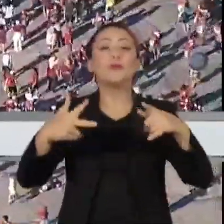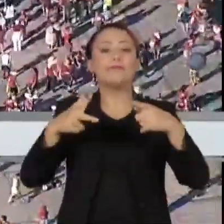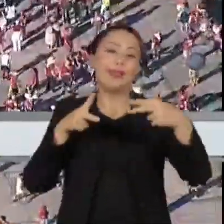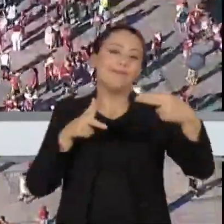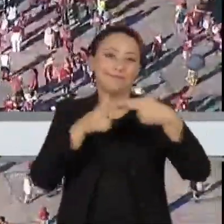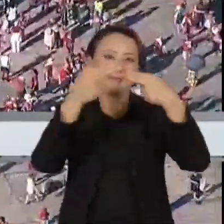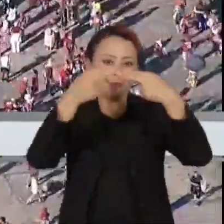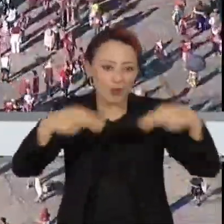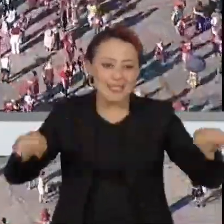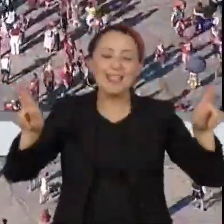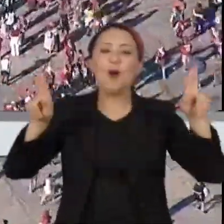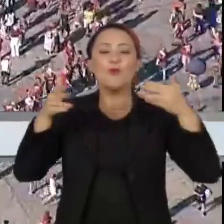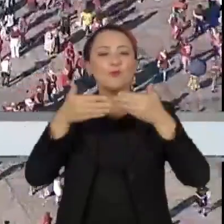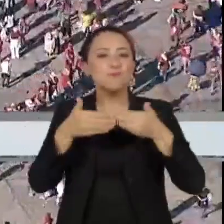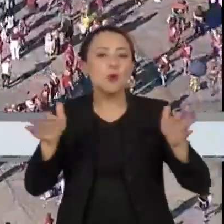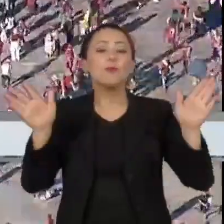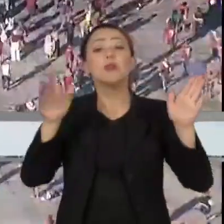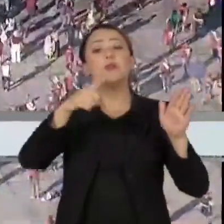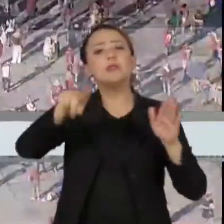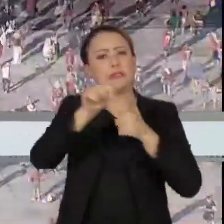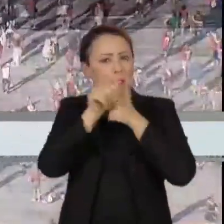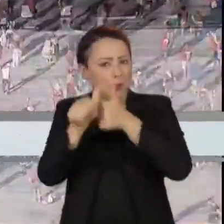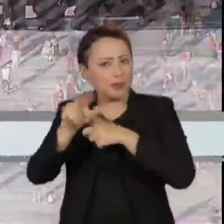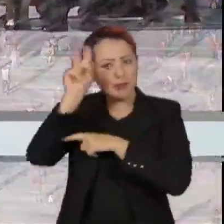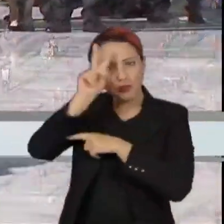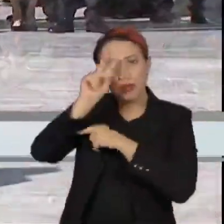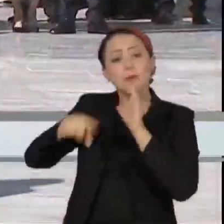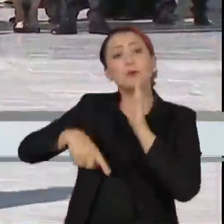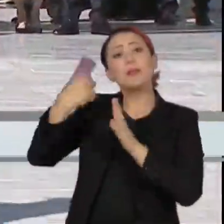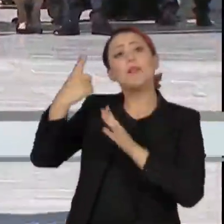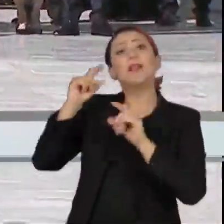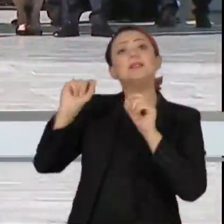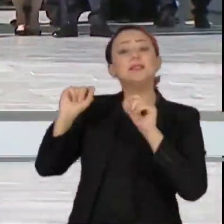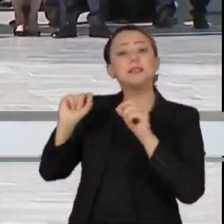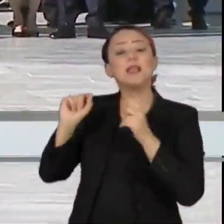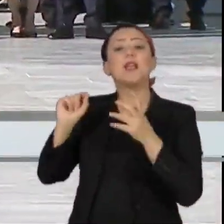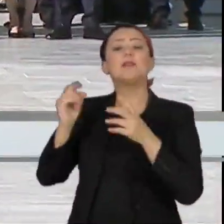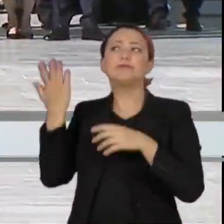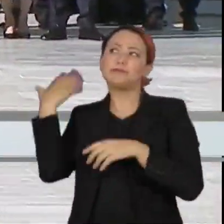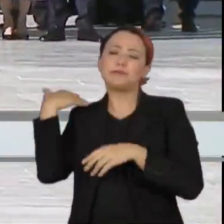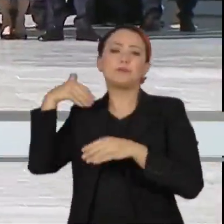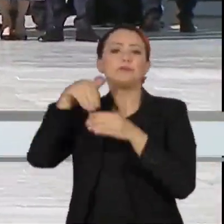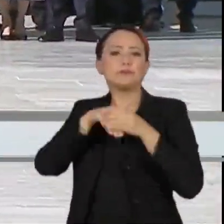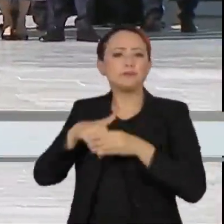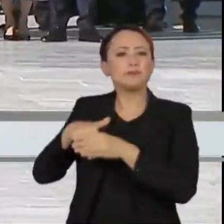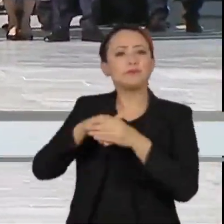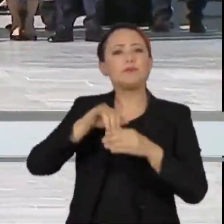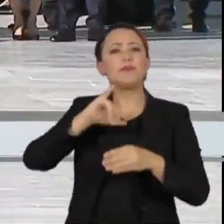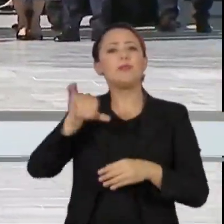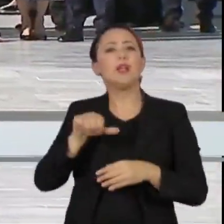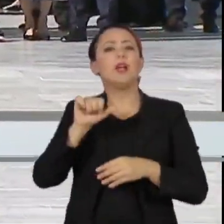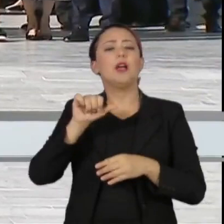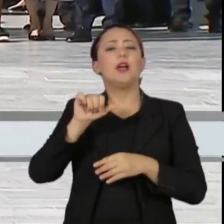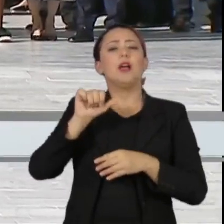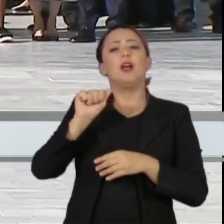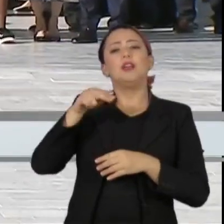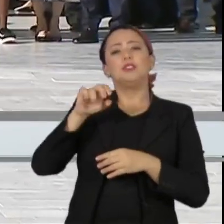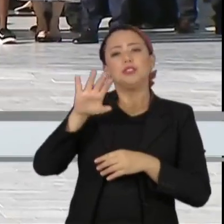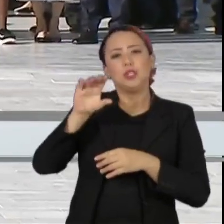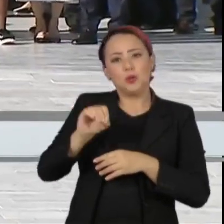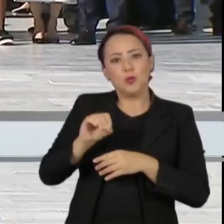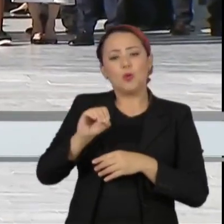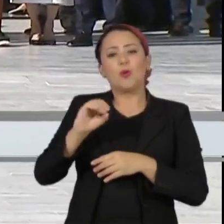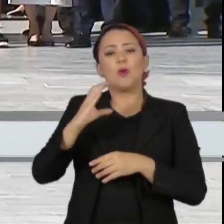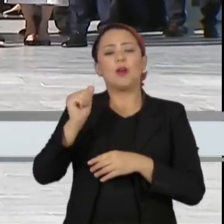Todos nós, assim, que acompanha a história, deve-se lembrar que, pela primeira vez, o parlatório foi lá na eleição do Jânio Quadros, né, quando eu assumi em janeiro de